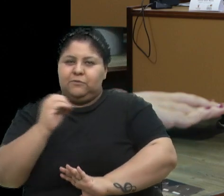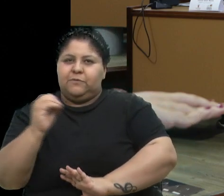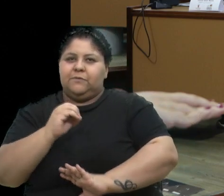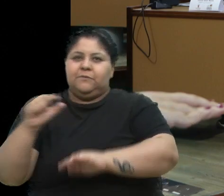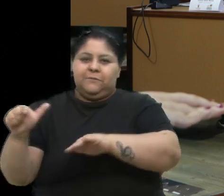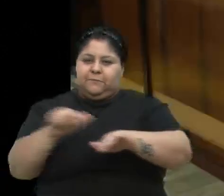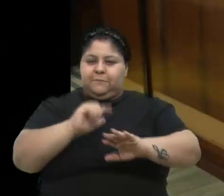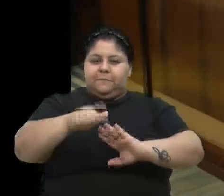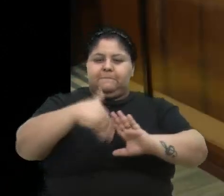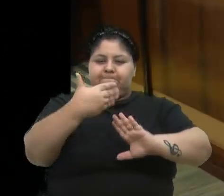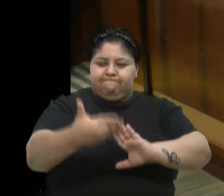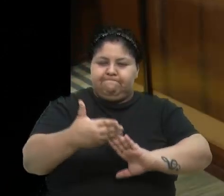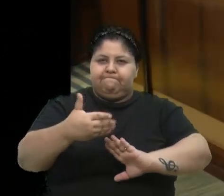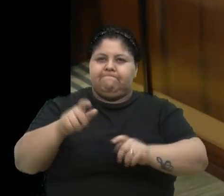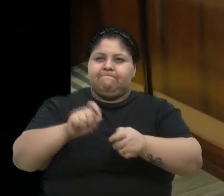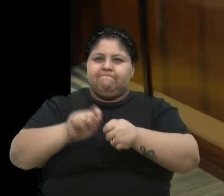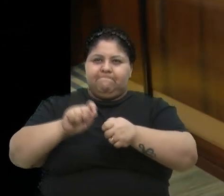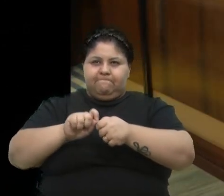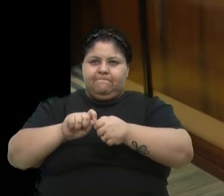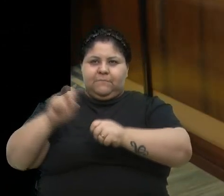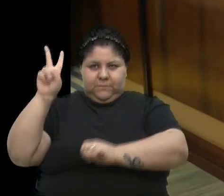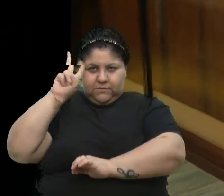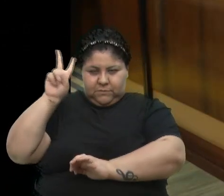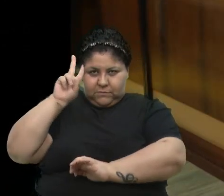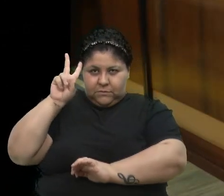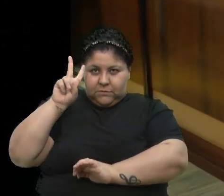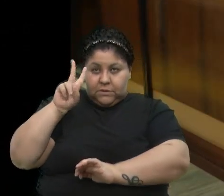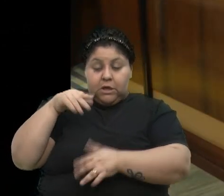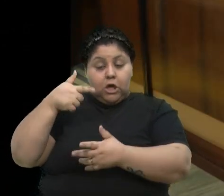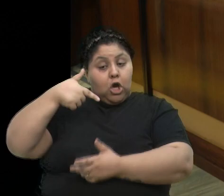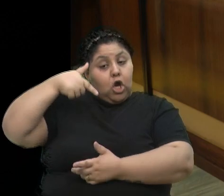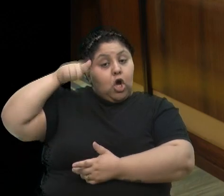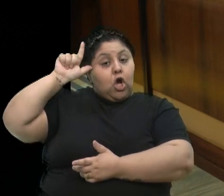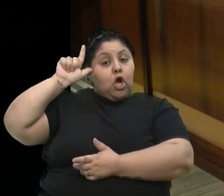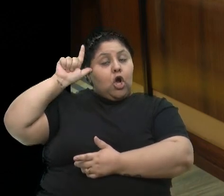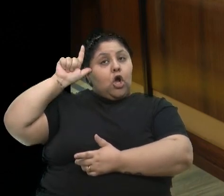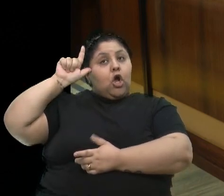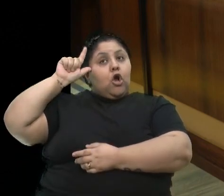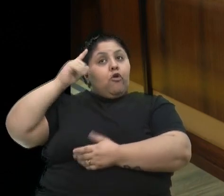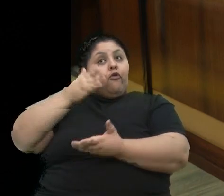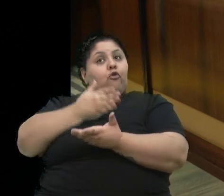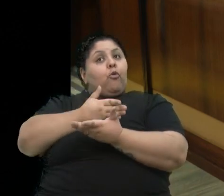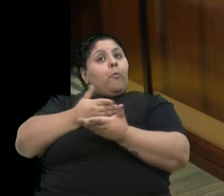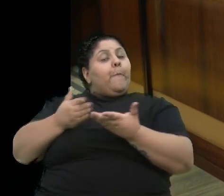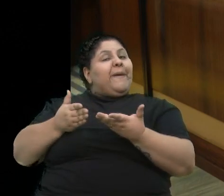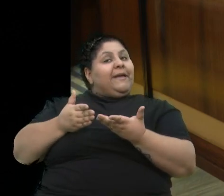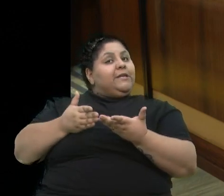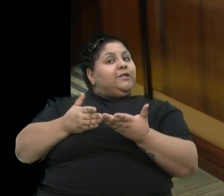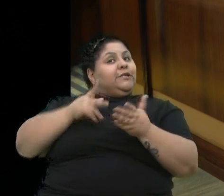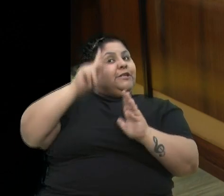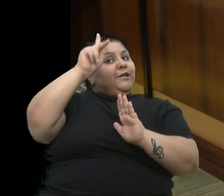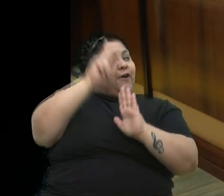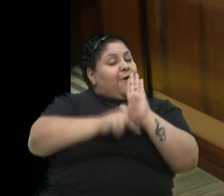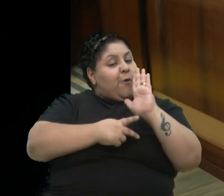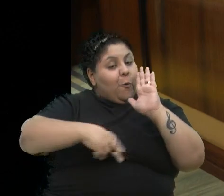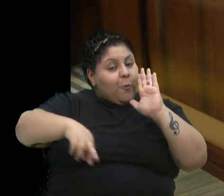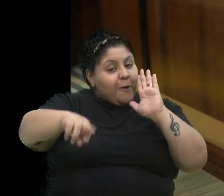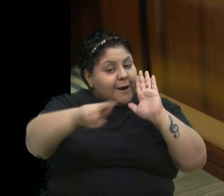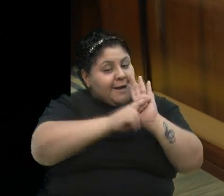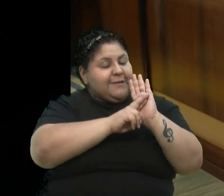que foi realizado na segunda-feira. E aí ontem foi a culminância desse projeto, ontem é o resultado,